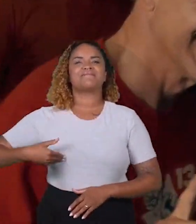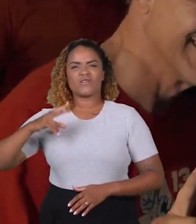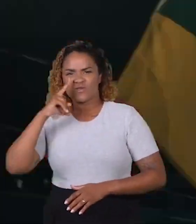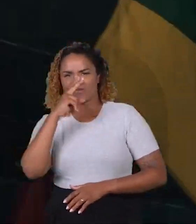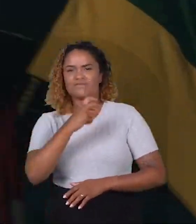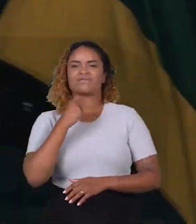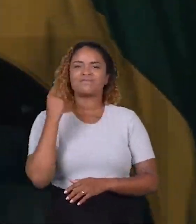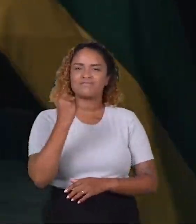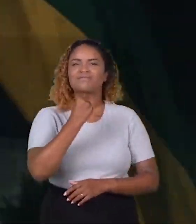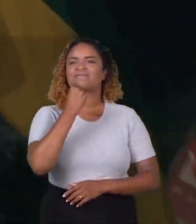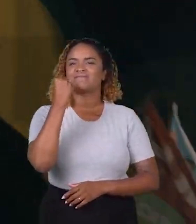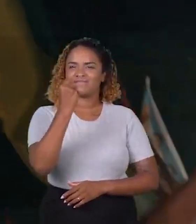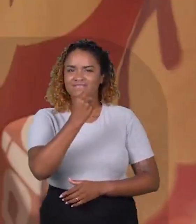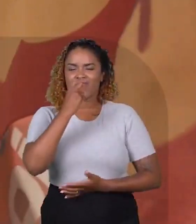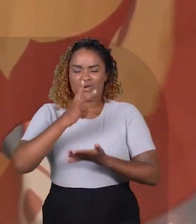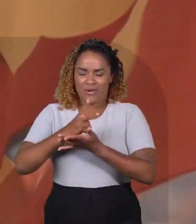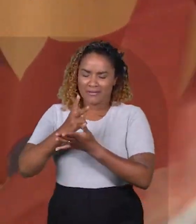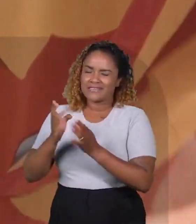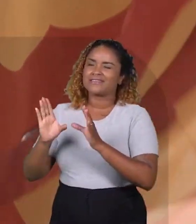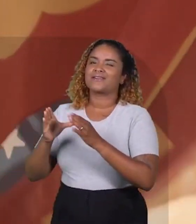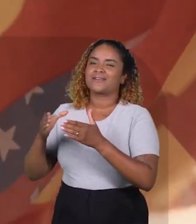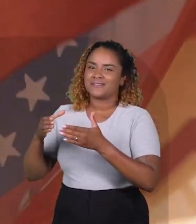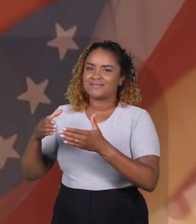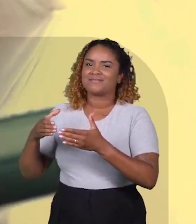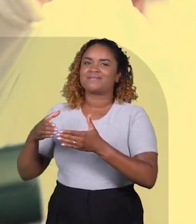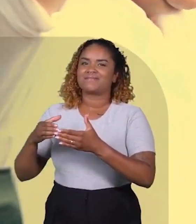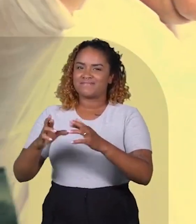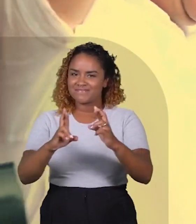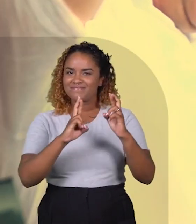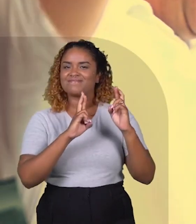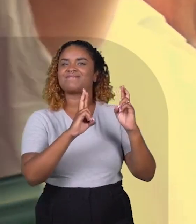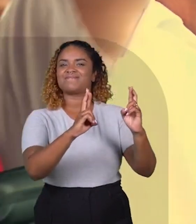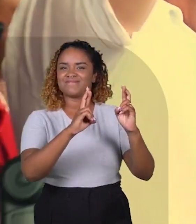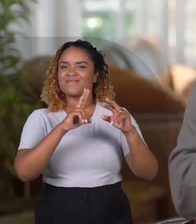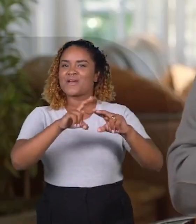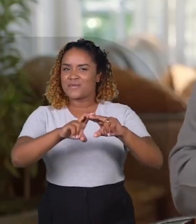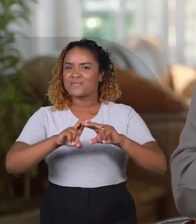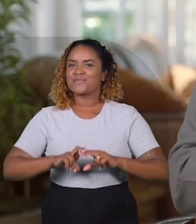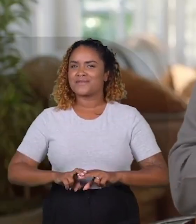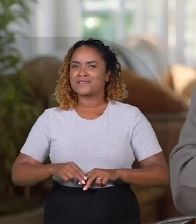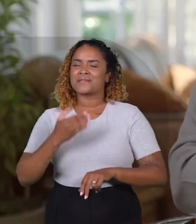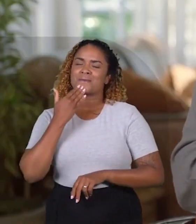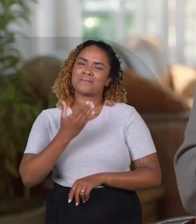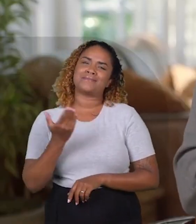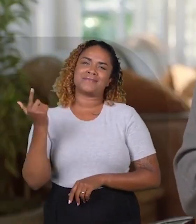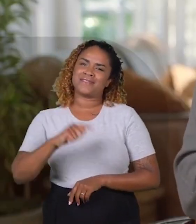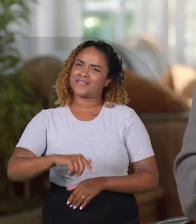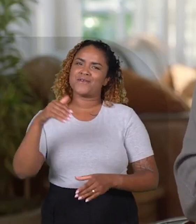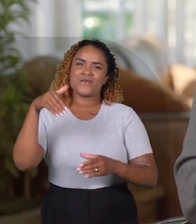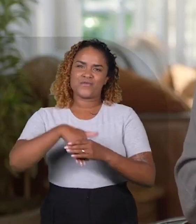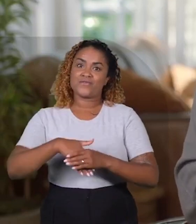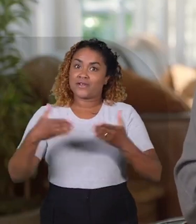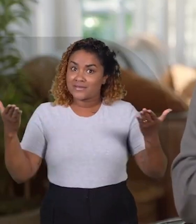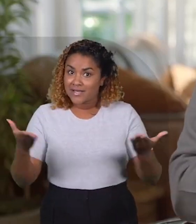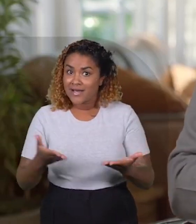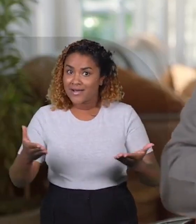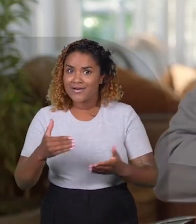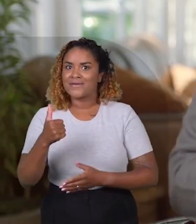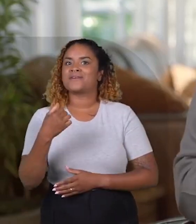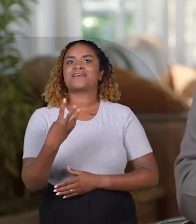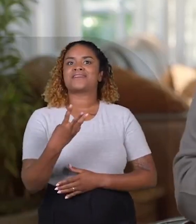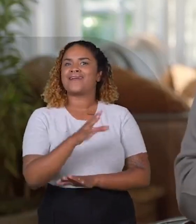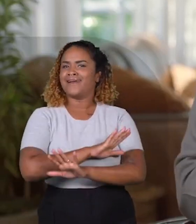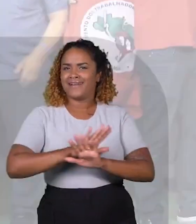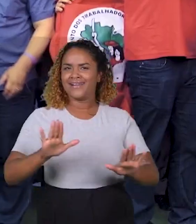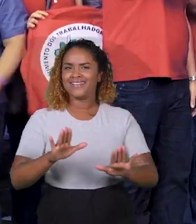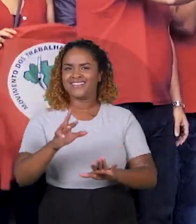hora de fortalecer o mesmo time, a mesma esperança. Por isso, peço mais uma vez o seu voto. Agora